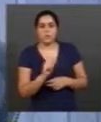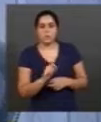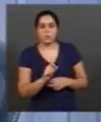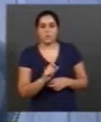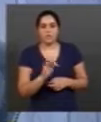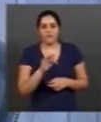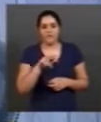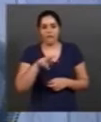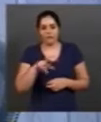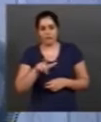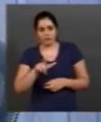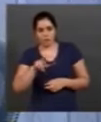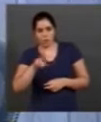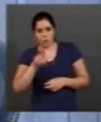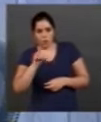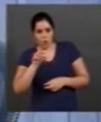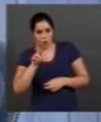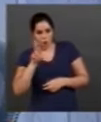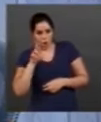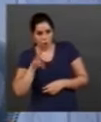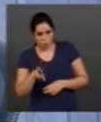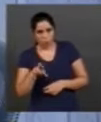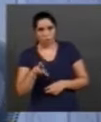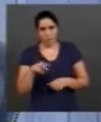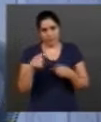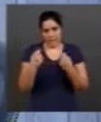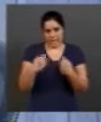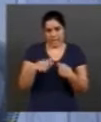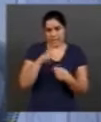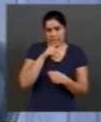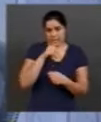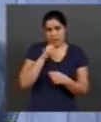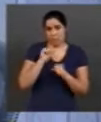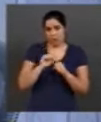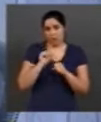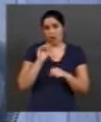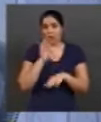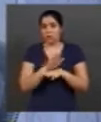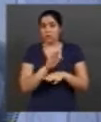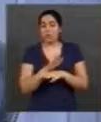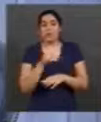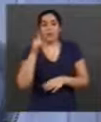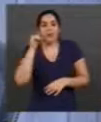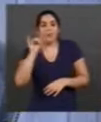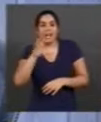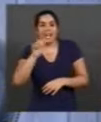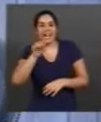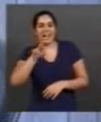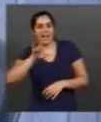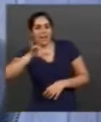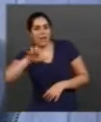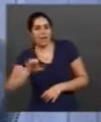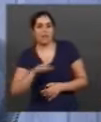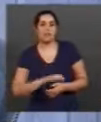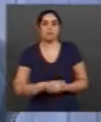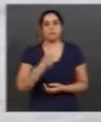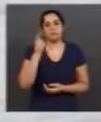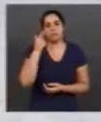flúor na água que a população bebe pode ajudar no combate à cárie. E saiba mais na reportagem.